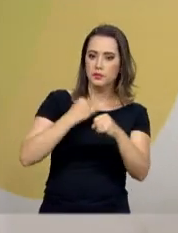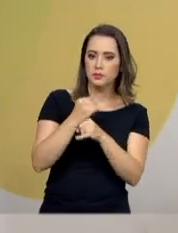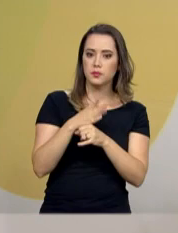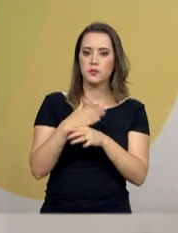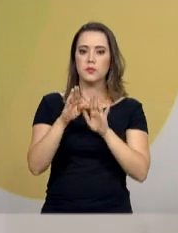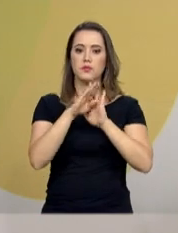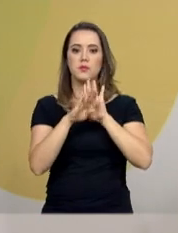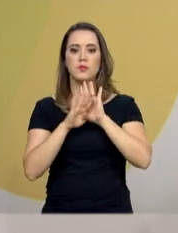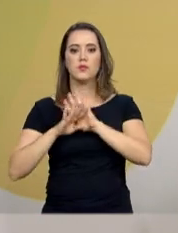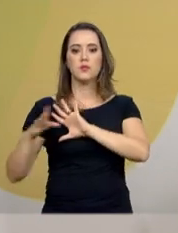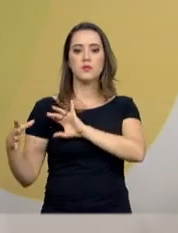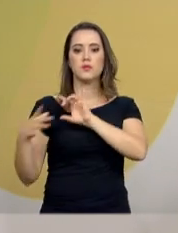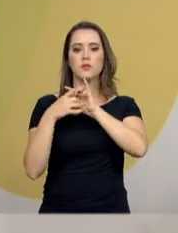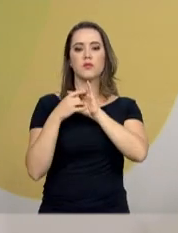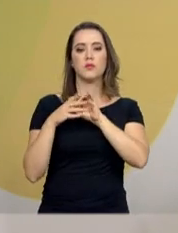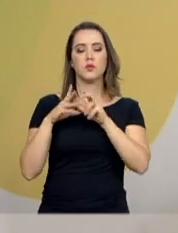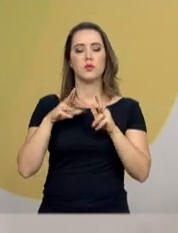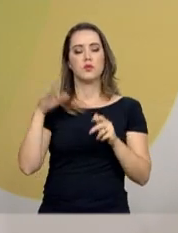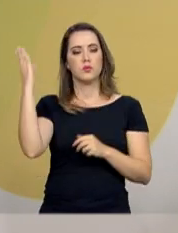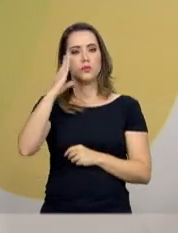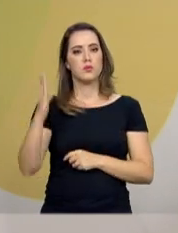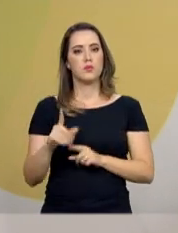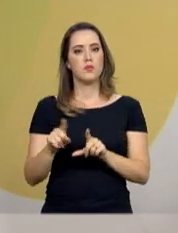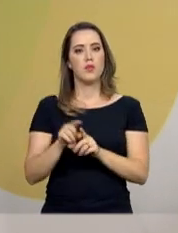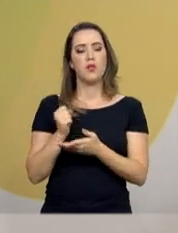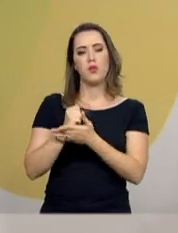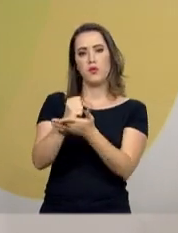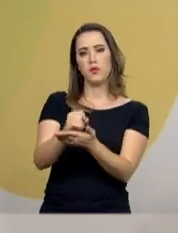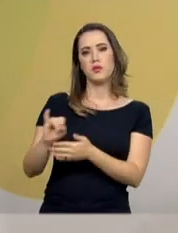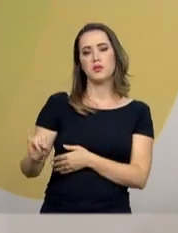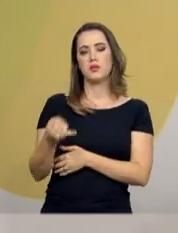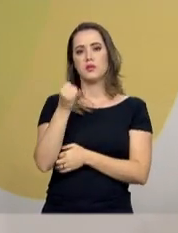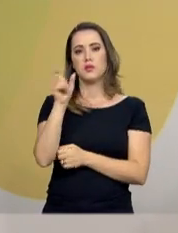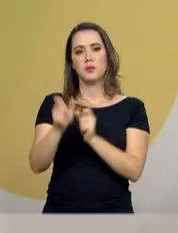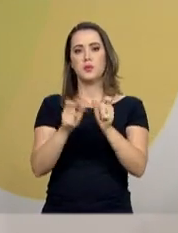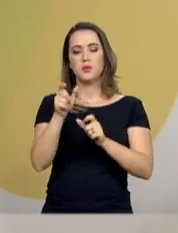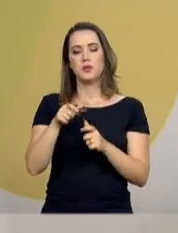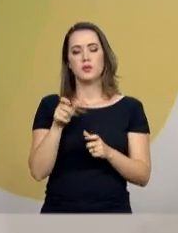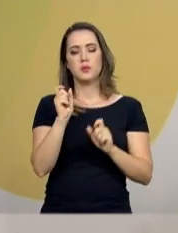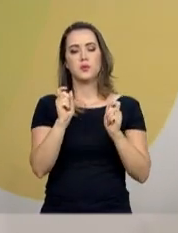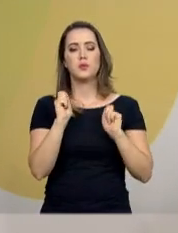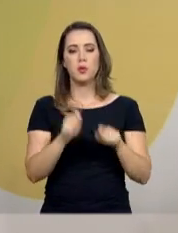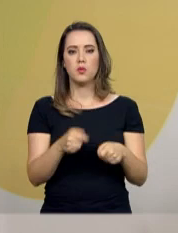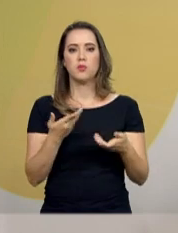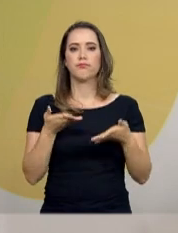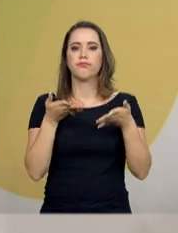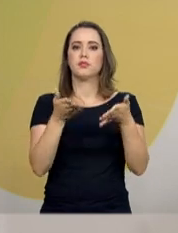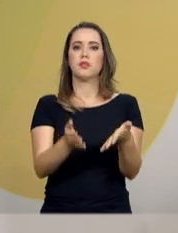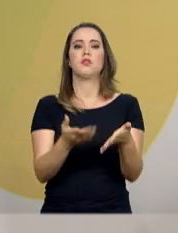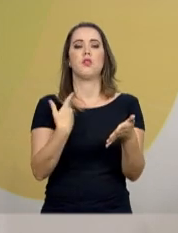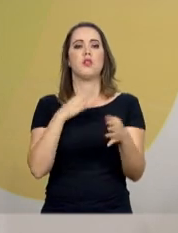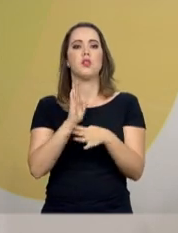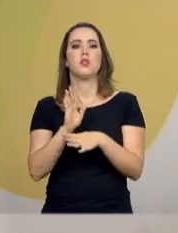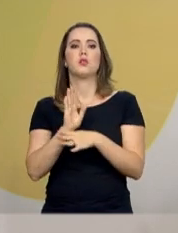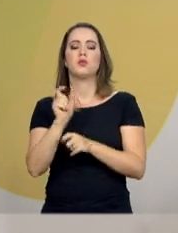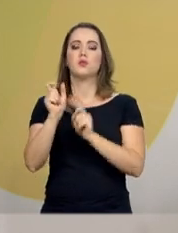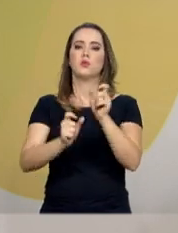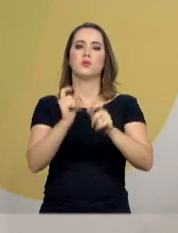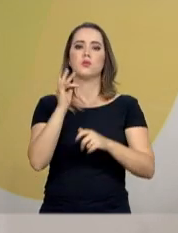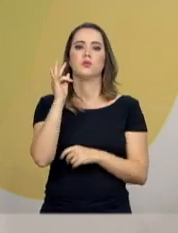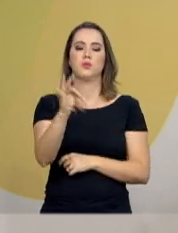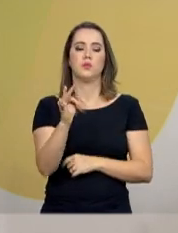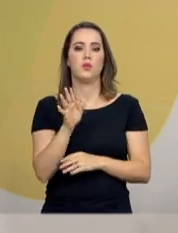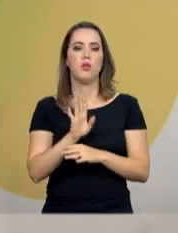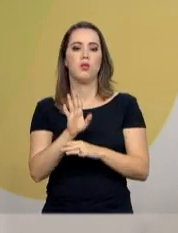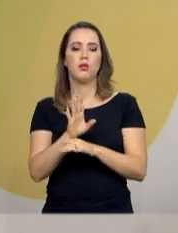projetos e voluntários em todo o país, oferecendo oportunidade para que as pessoas possam se engajar e ajudar o próximo. A